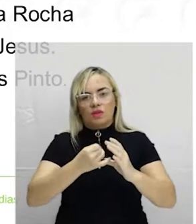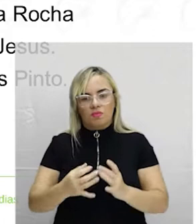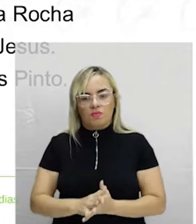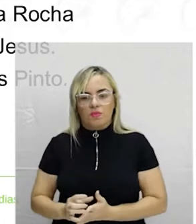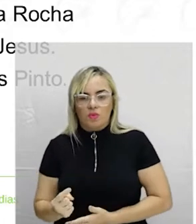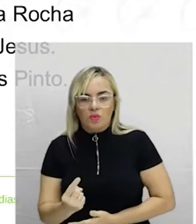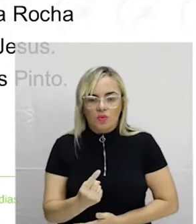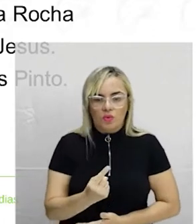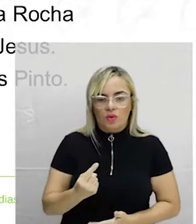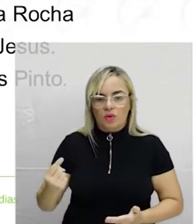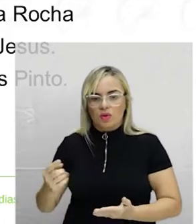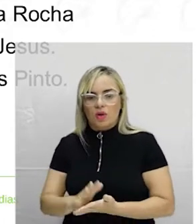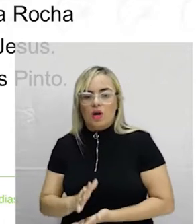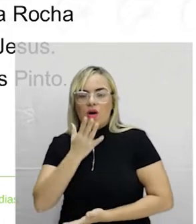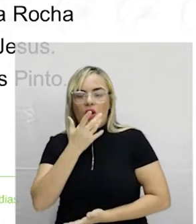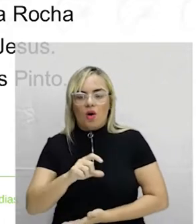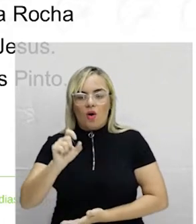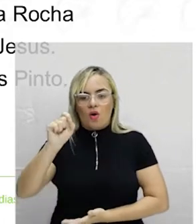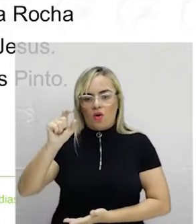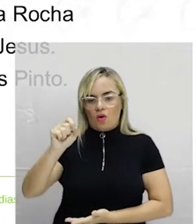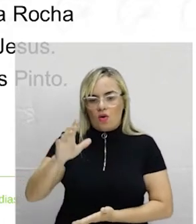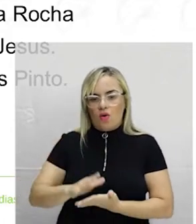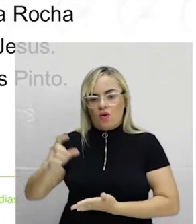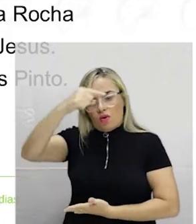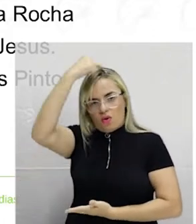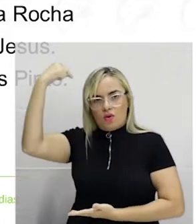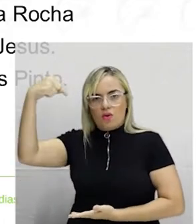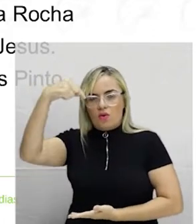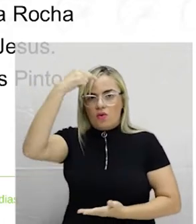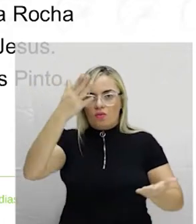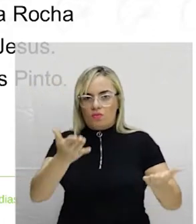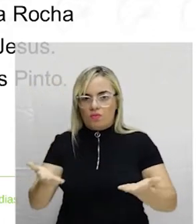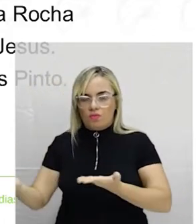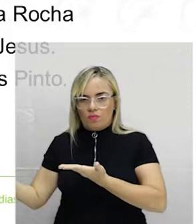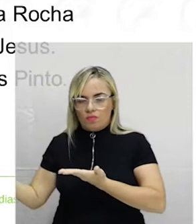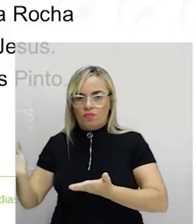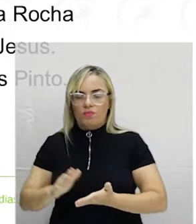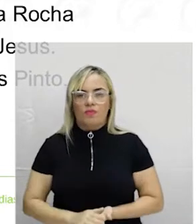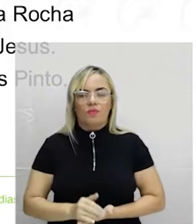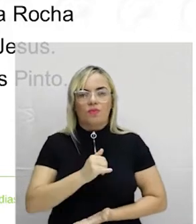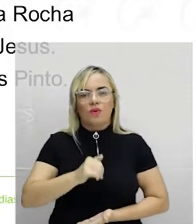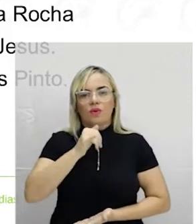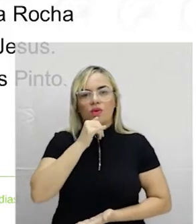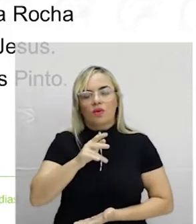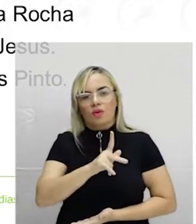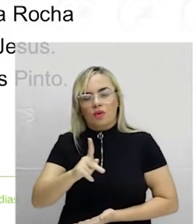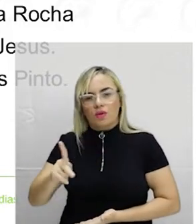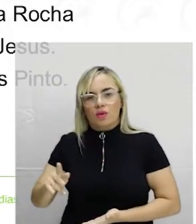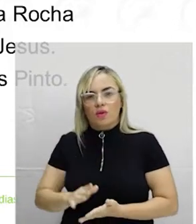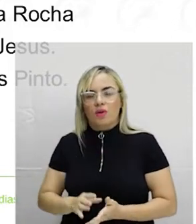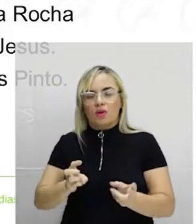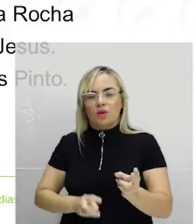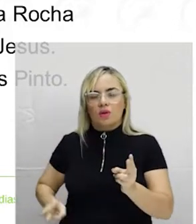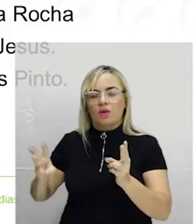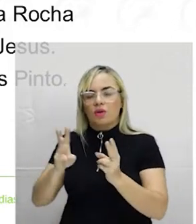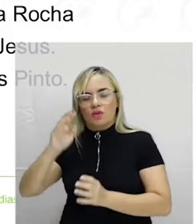predominância de azul, santos confeções, mestiças, a minha cara, míndio, negro, branco, um pouquinho de cada coisa. No meu caso é mais índio,